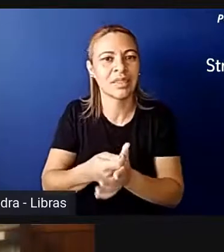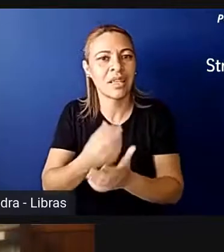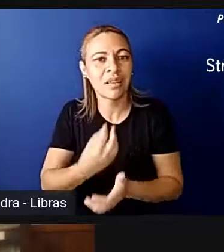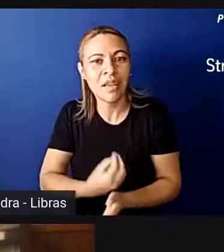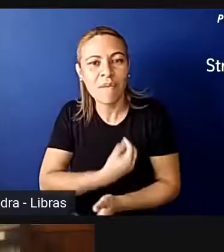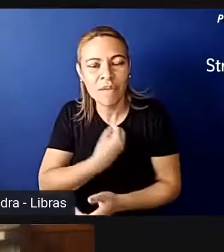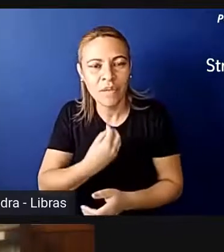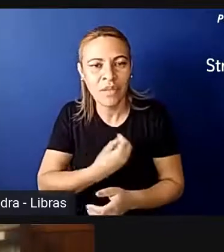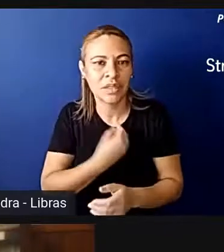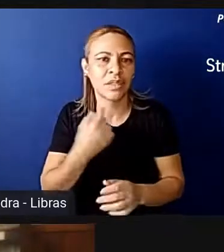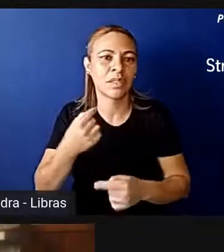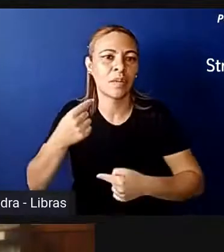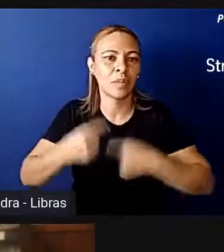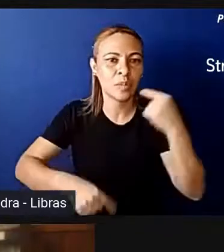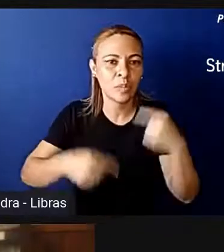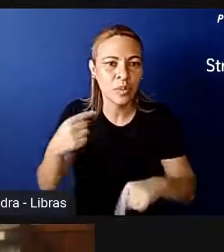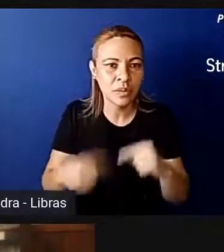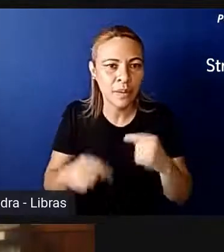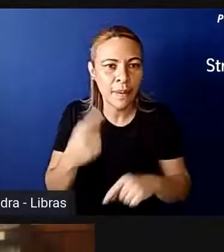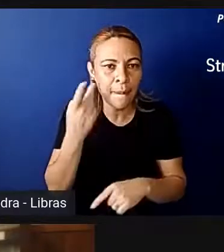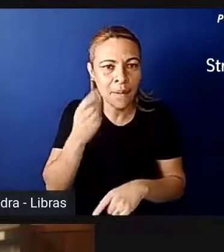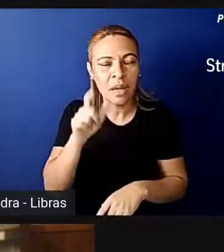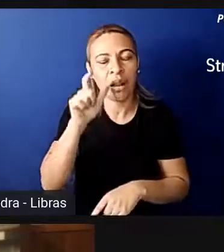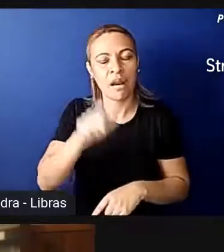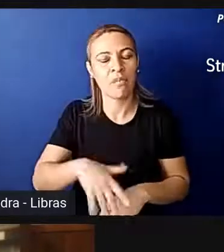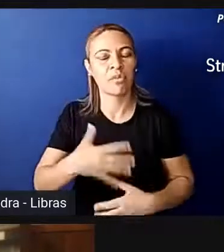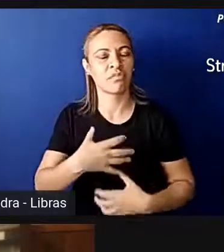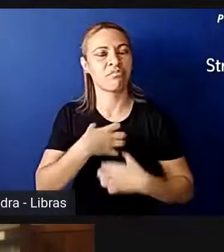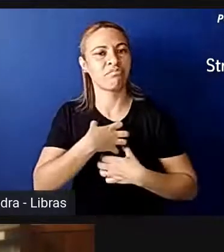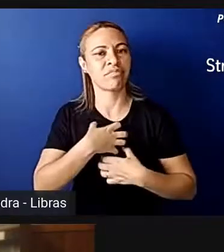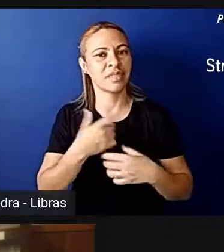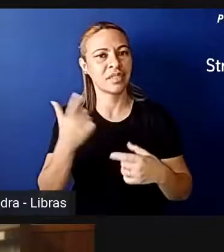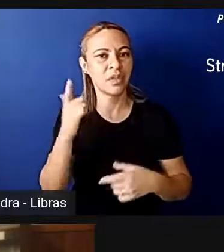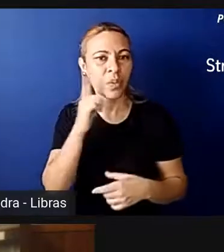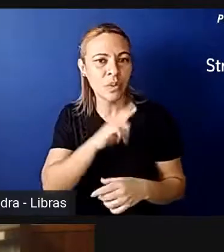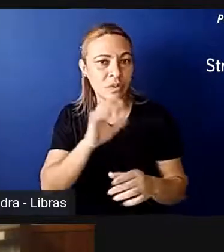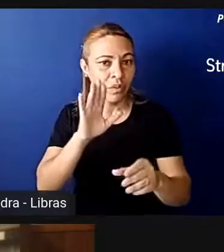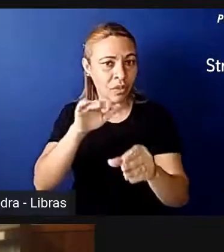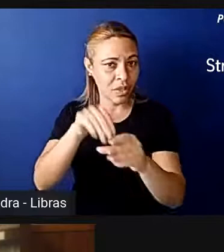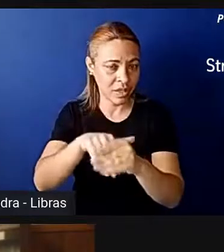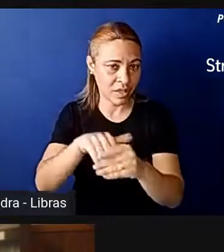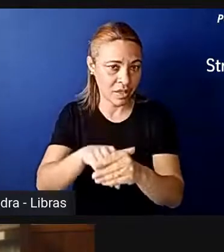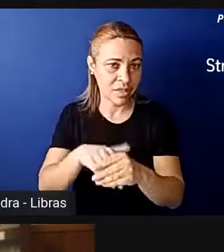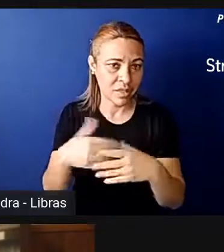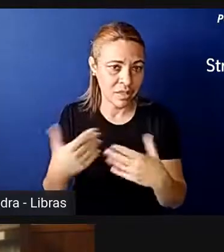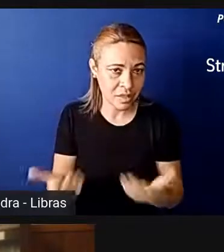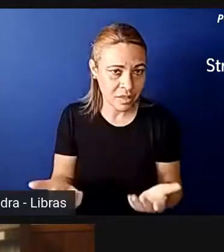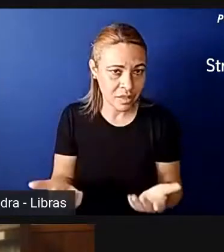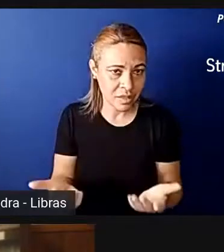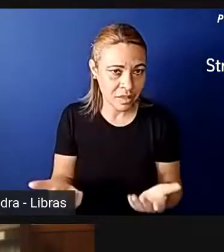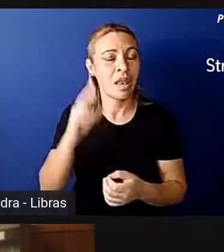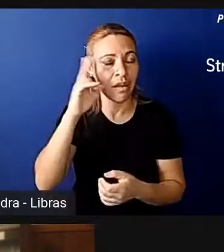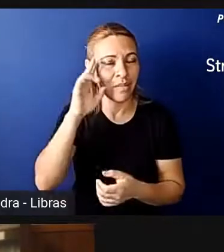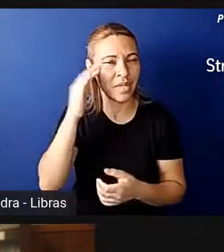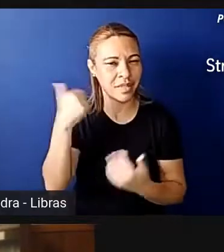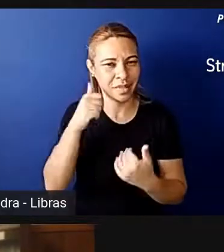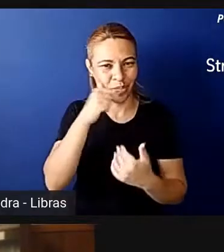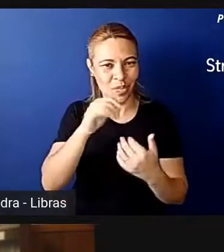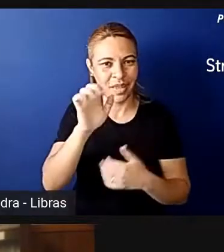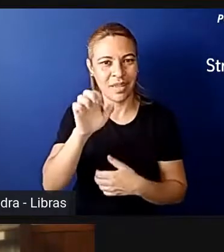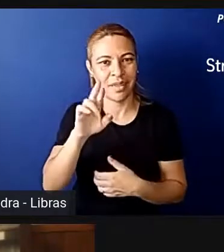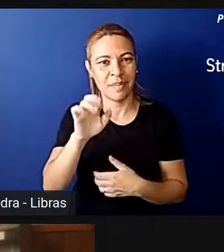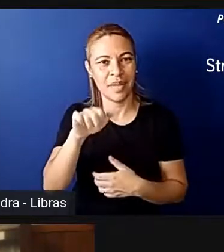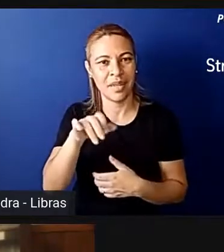partido para que ela tenha condições de quando vir a eleição e aquilo a gente volta no que a Melinda falou, né, que ela tenha